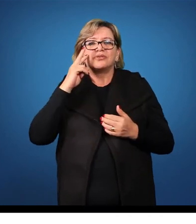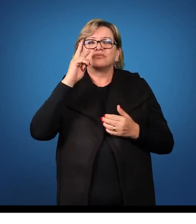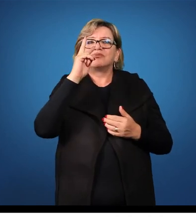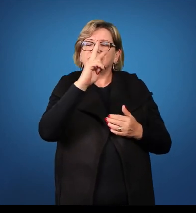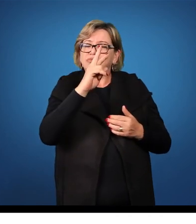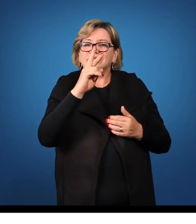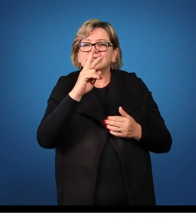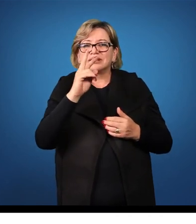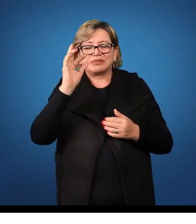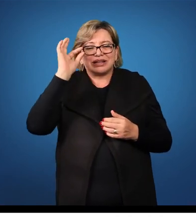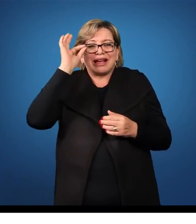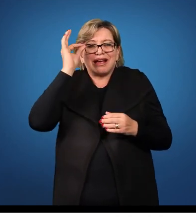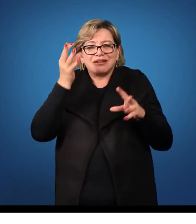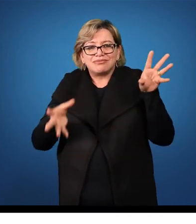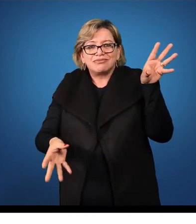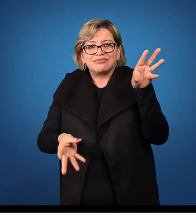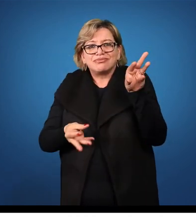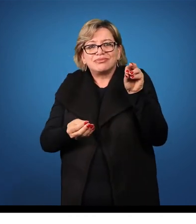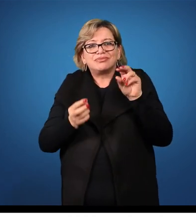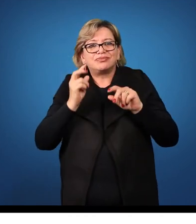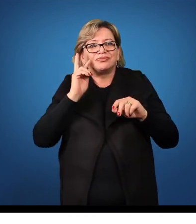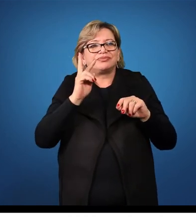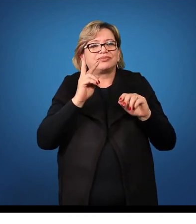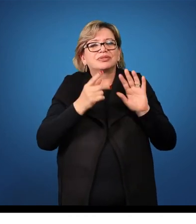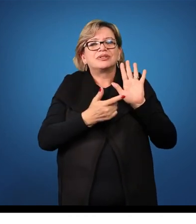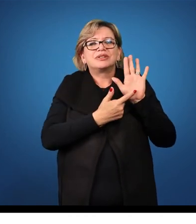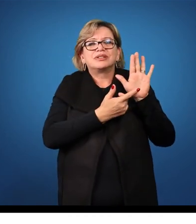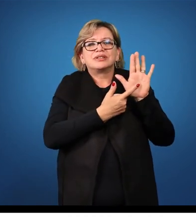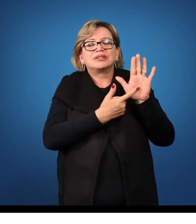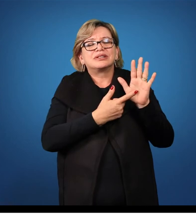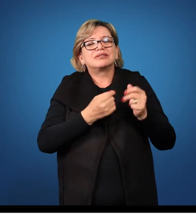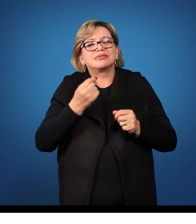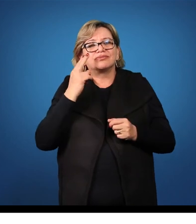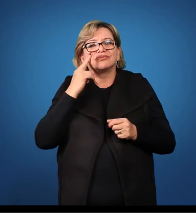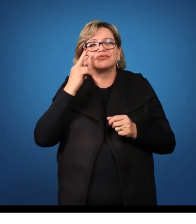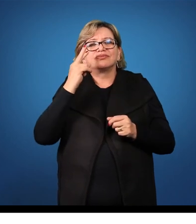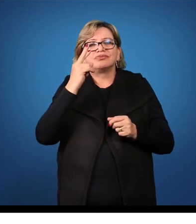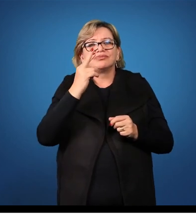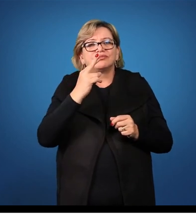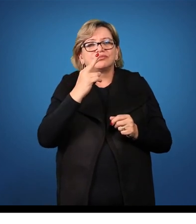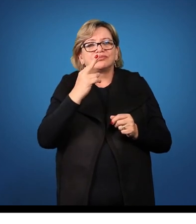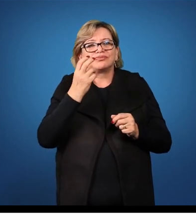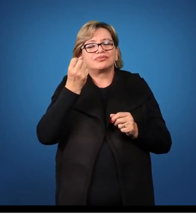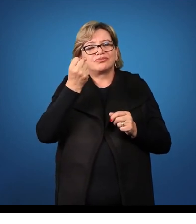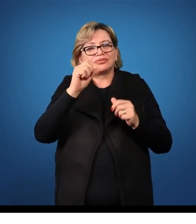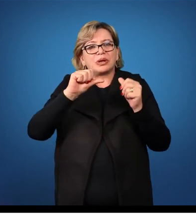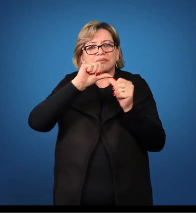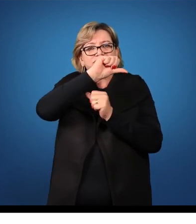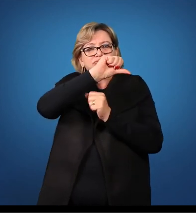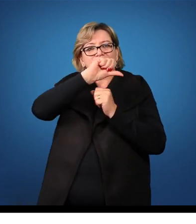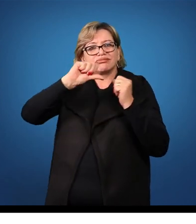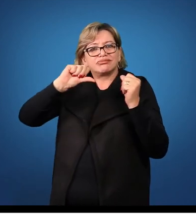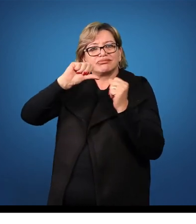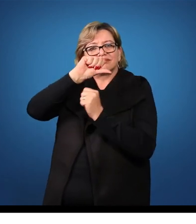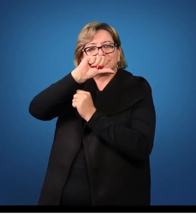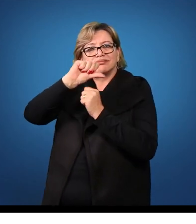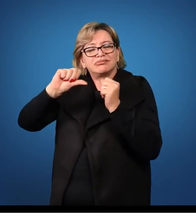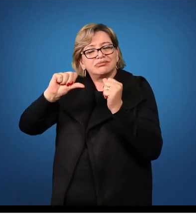as iniciais dos casos. Então, se declina a palavra